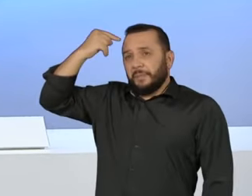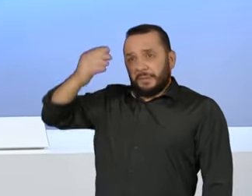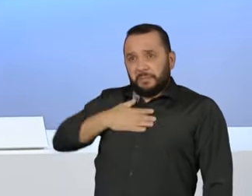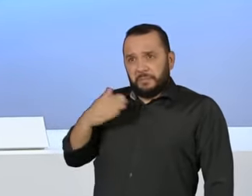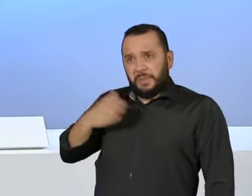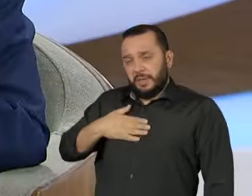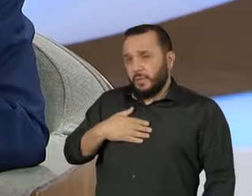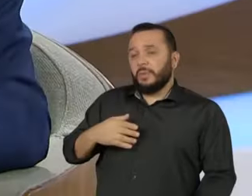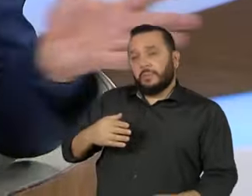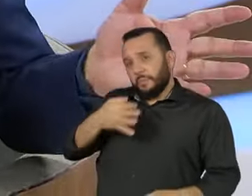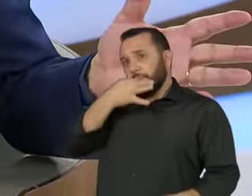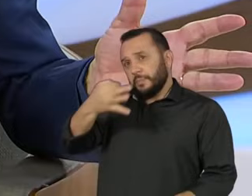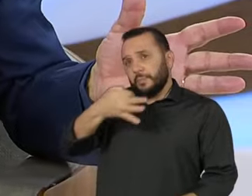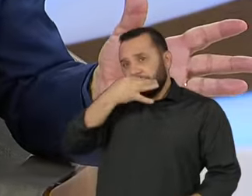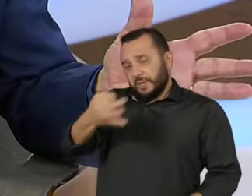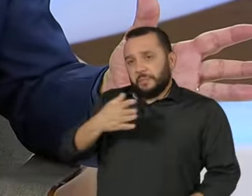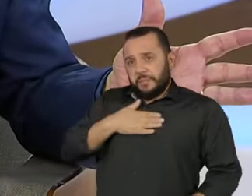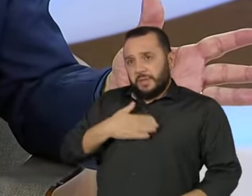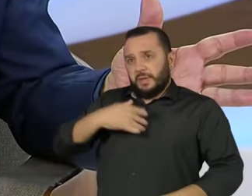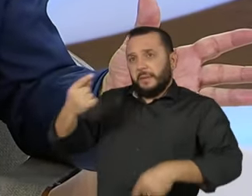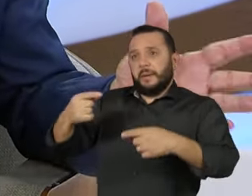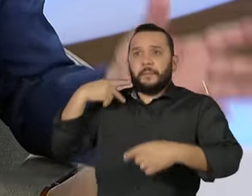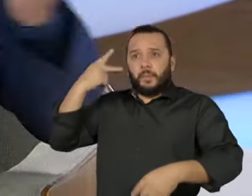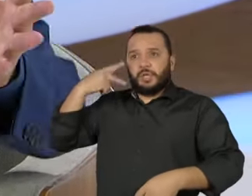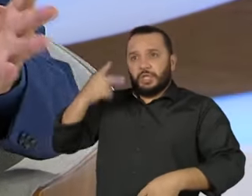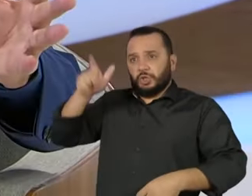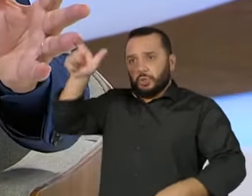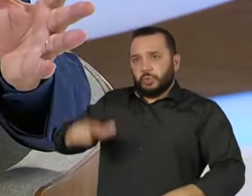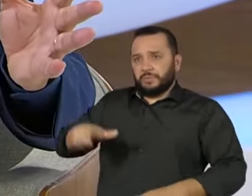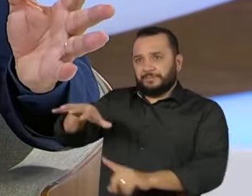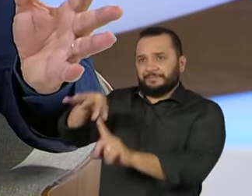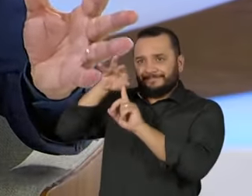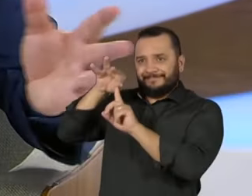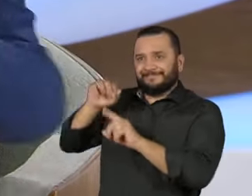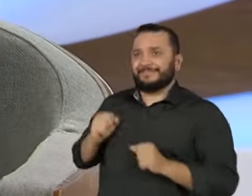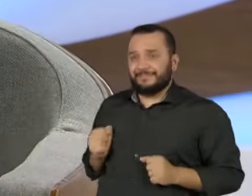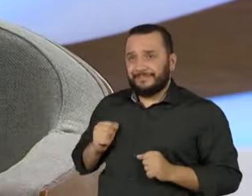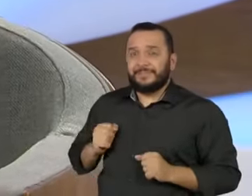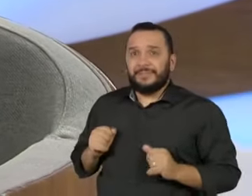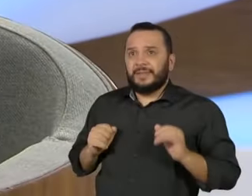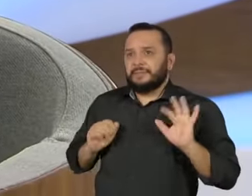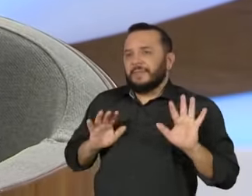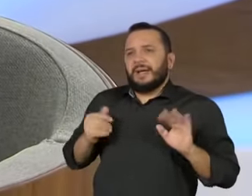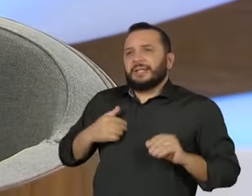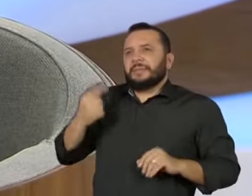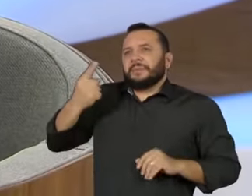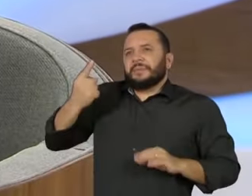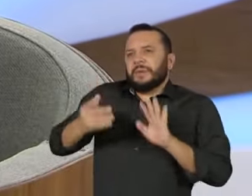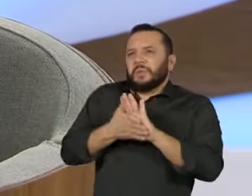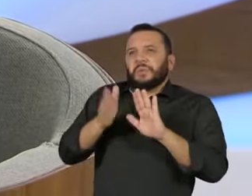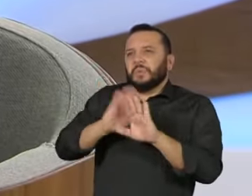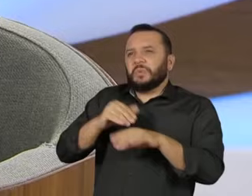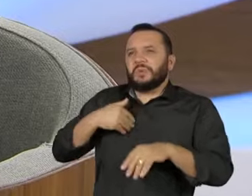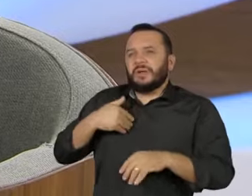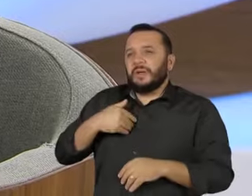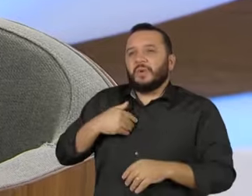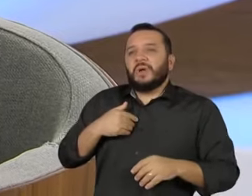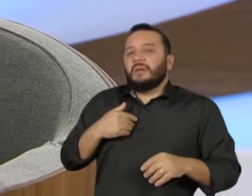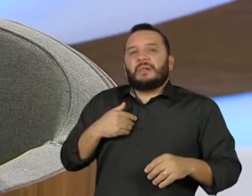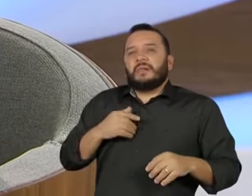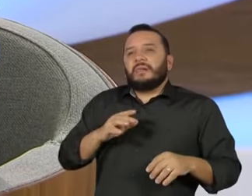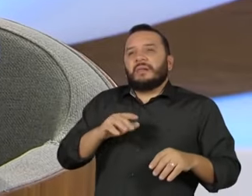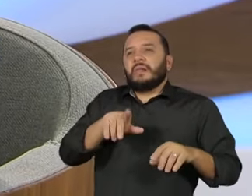programático, sabe? E não que a gente faça no primeiro turno opções de um segundo turno. Não é isso.